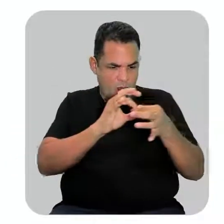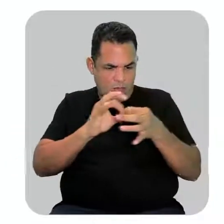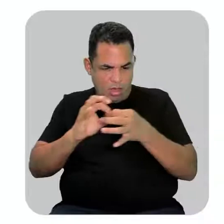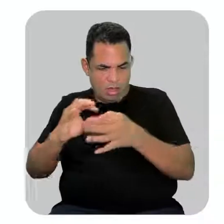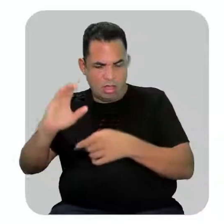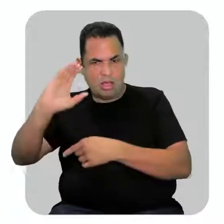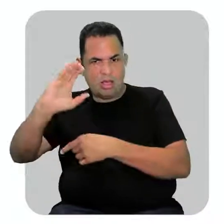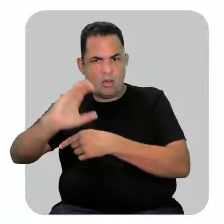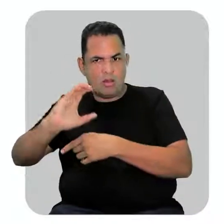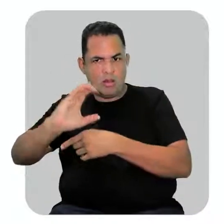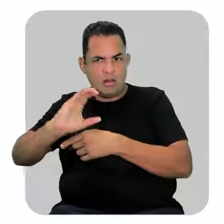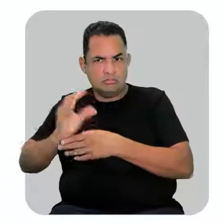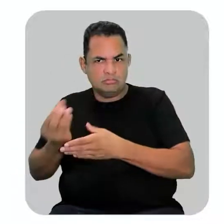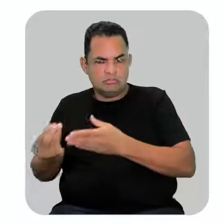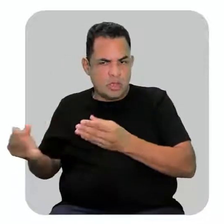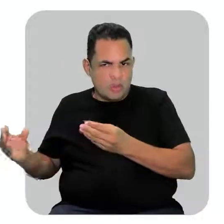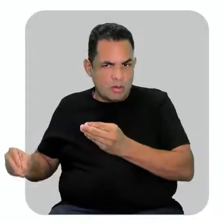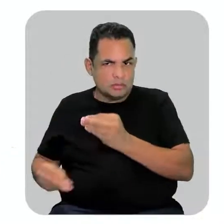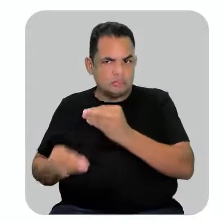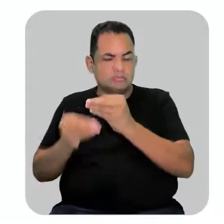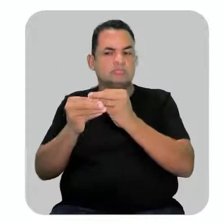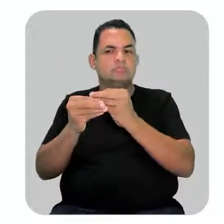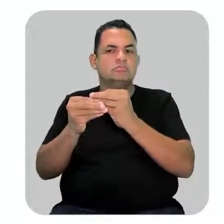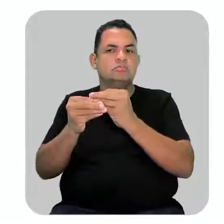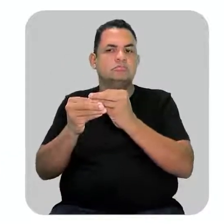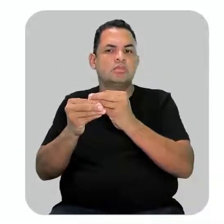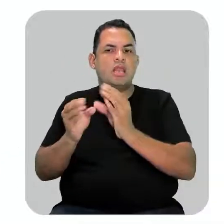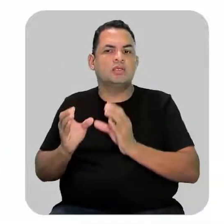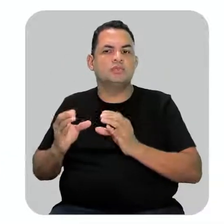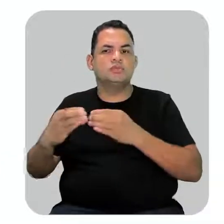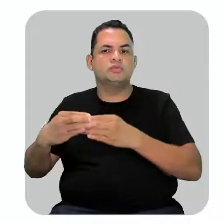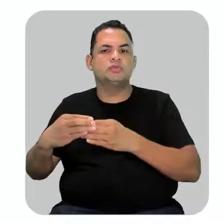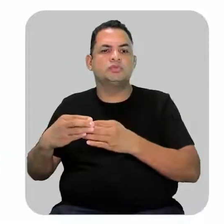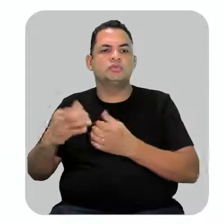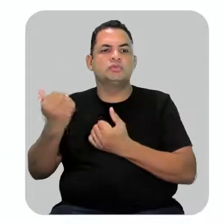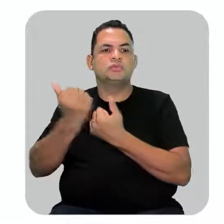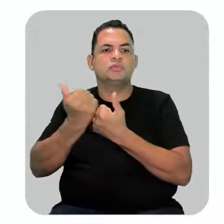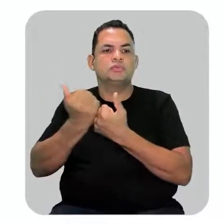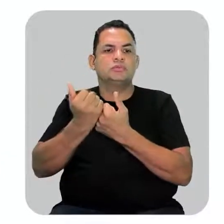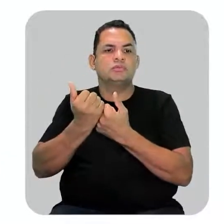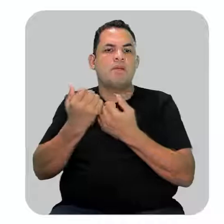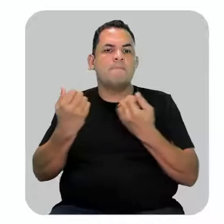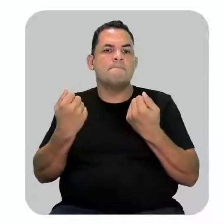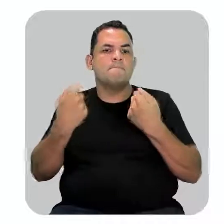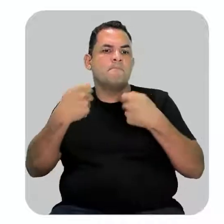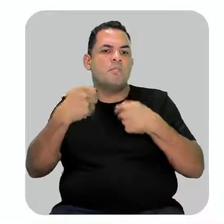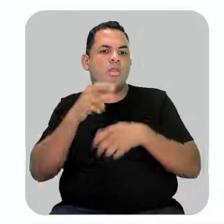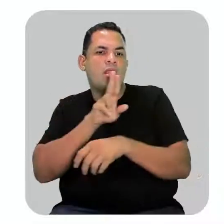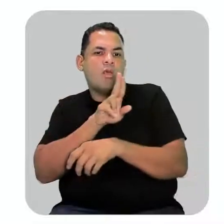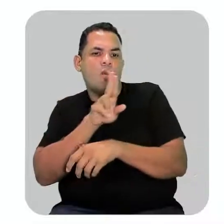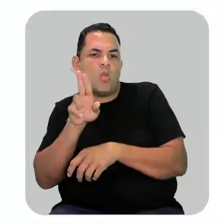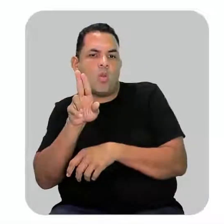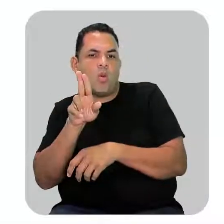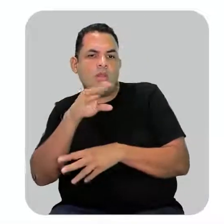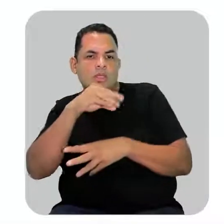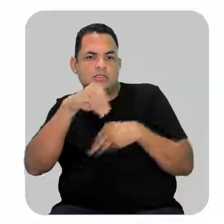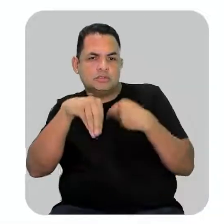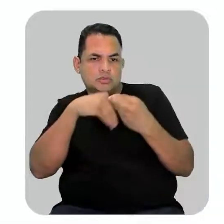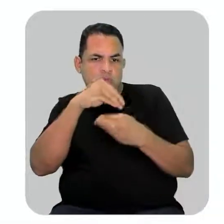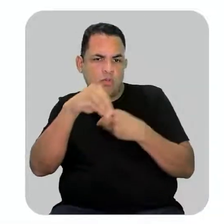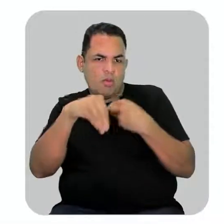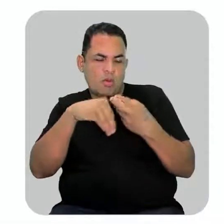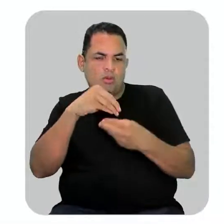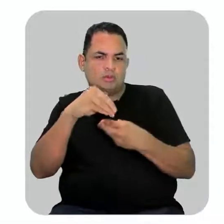elas esses grupos que a gente acabou de conhecer para a gente poder dar o nome desses compostos.